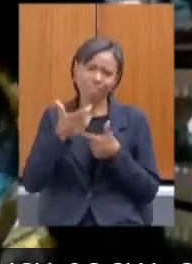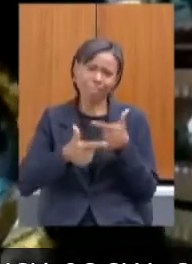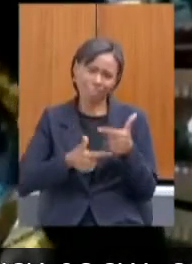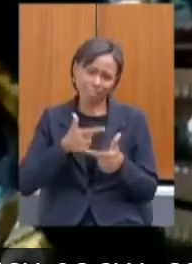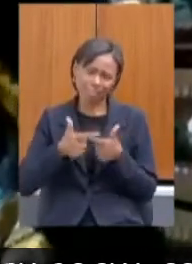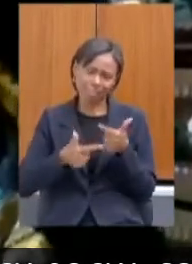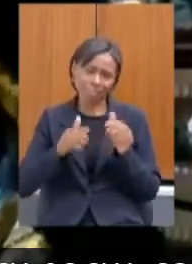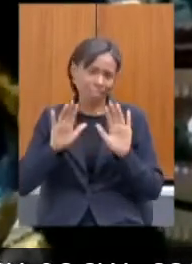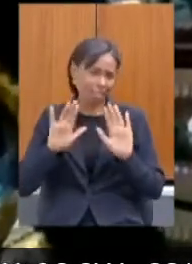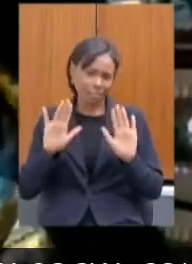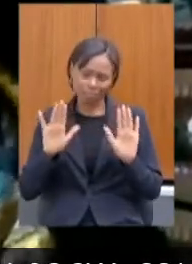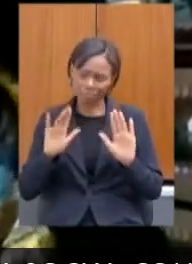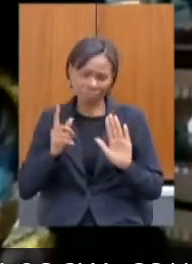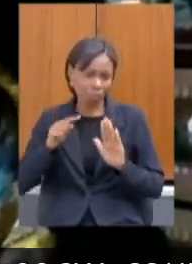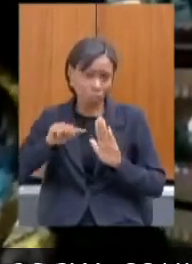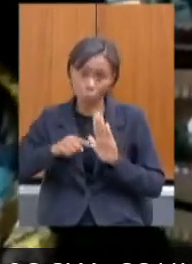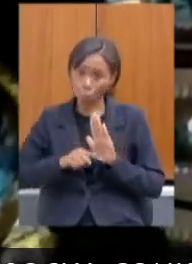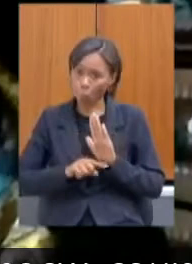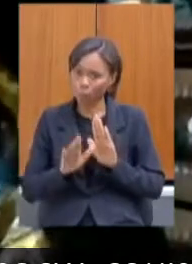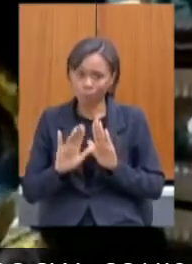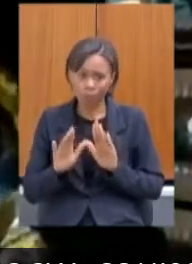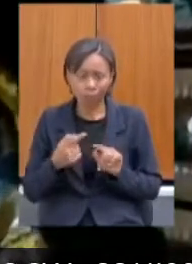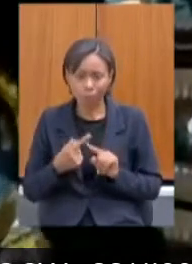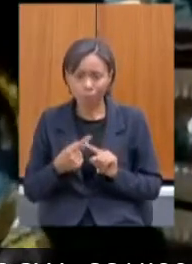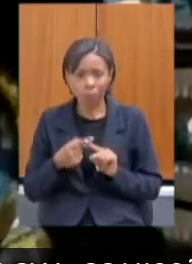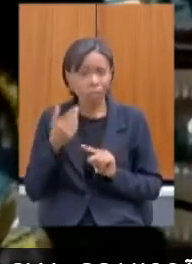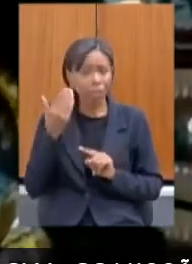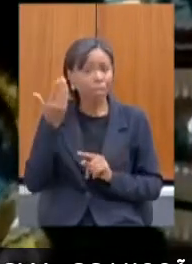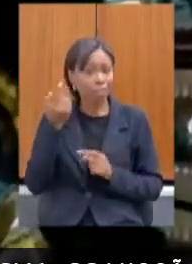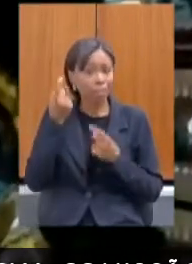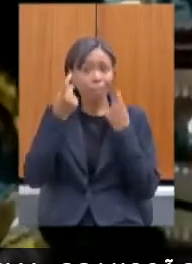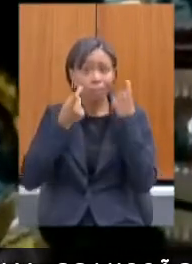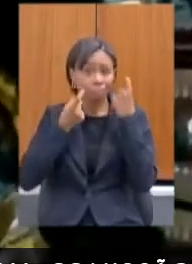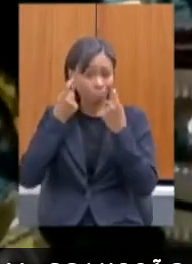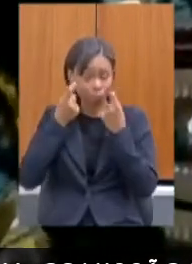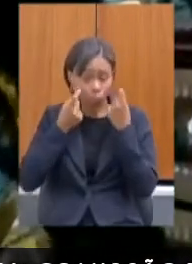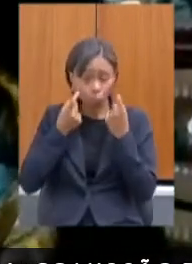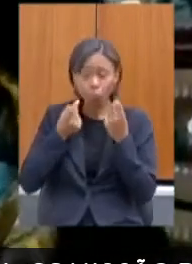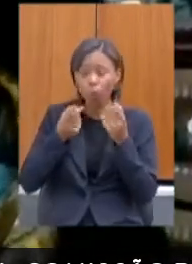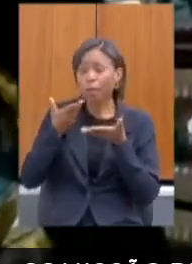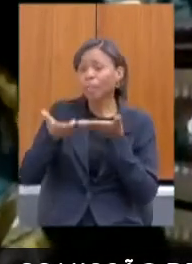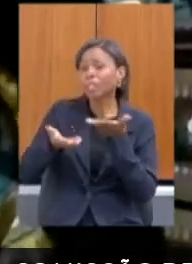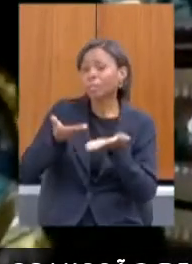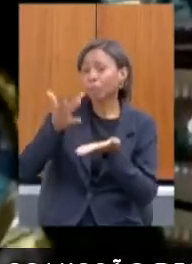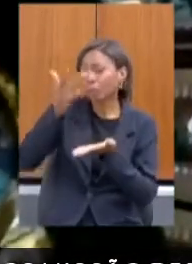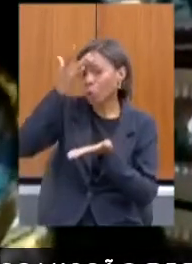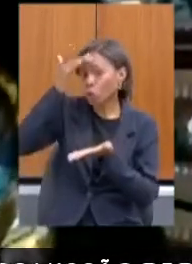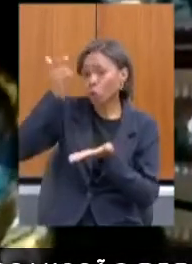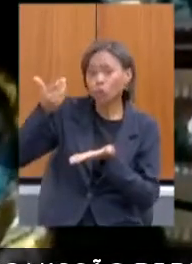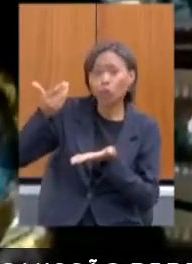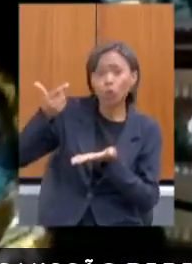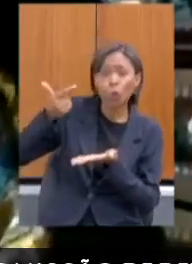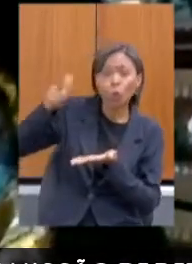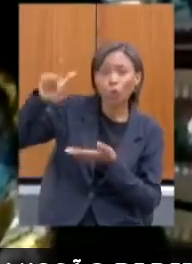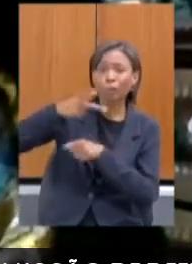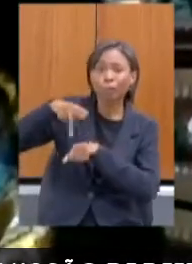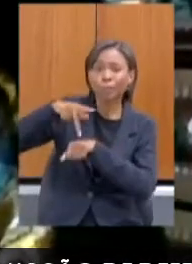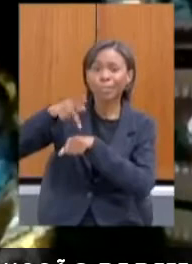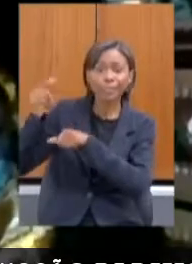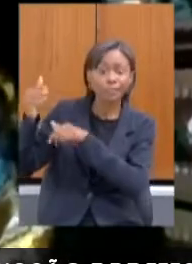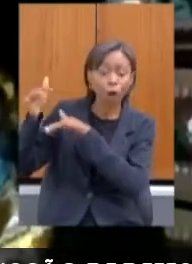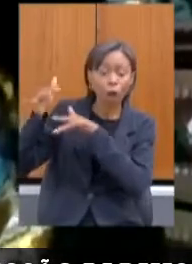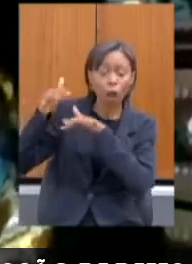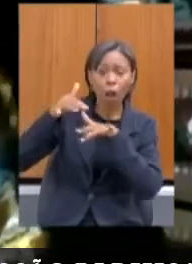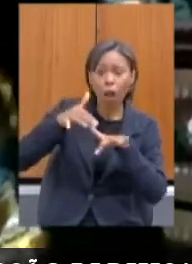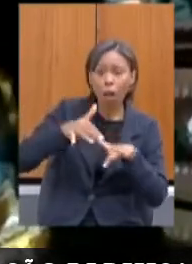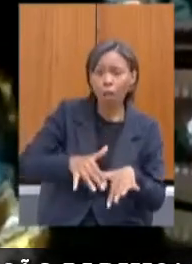vou me adentrar que isso me preocupa muito o atendimento dos imigrantes, que muitos deles estão aqui no Brasil vivendo situação